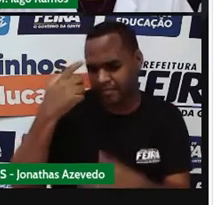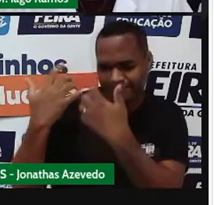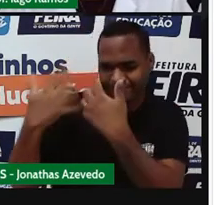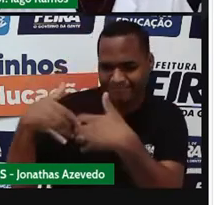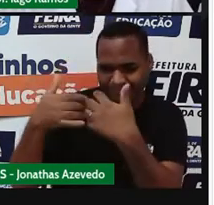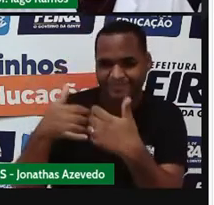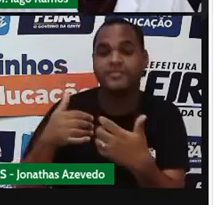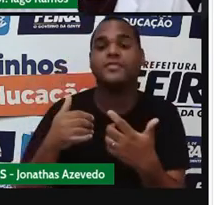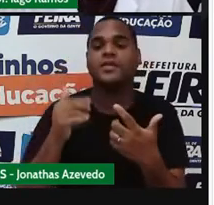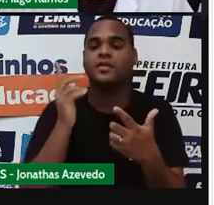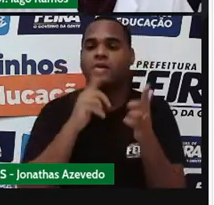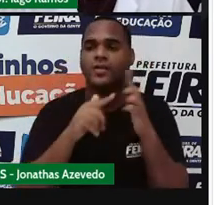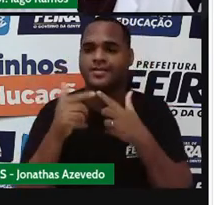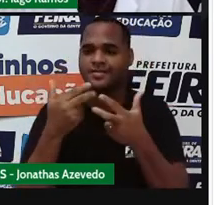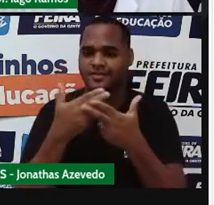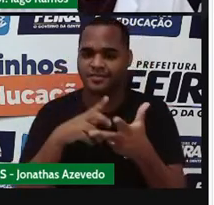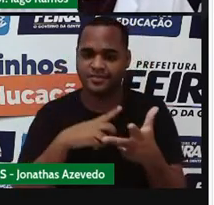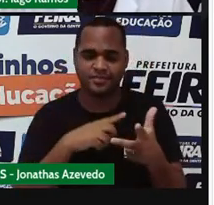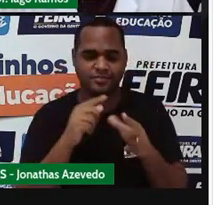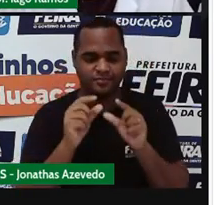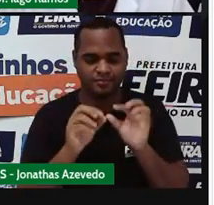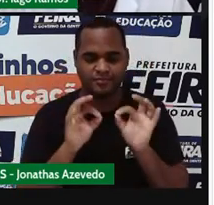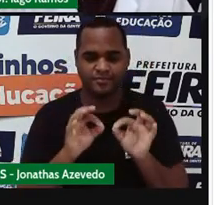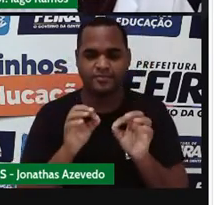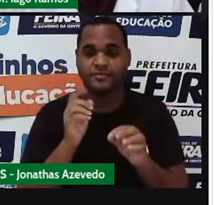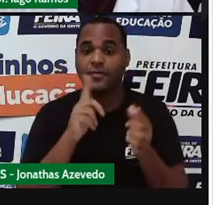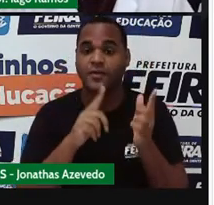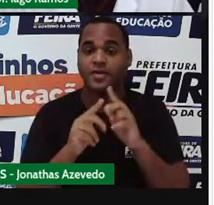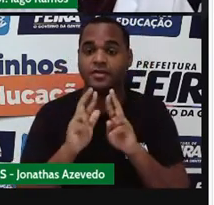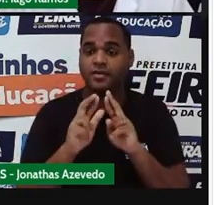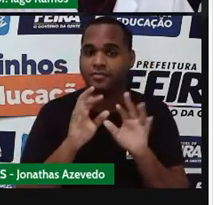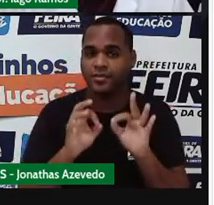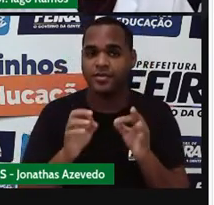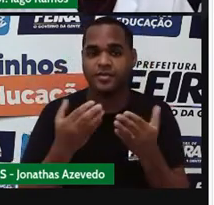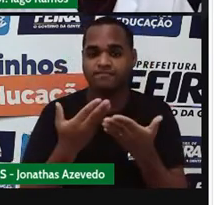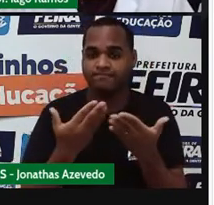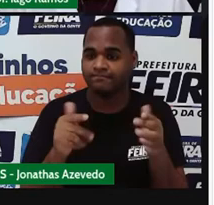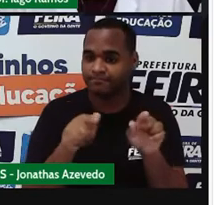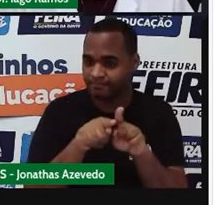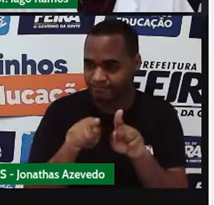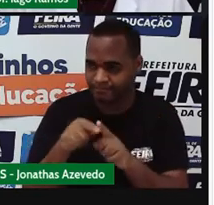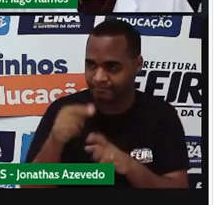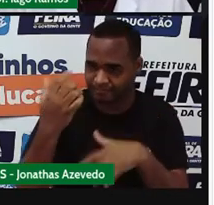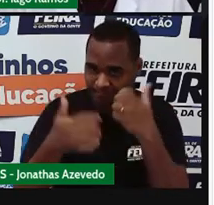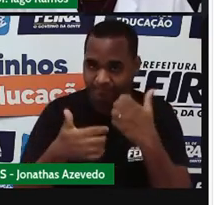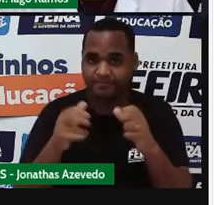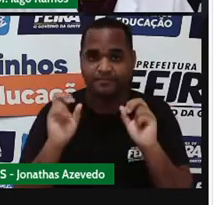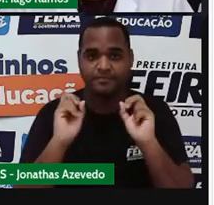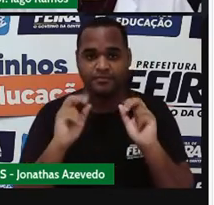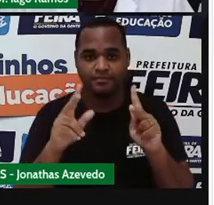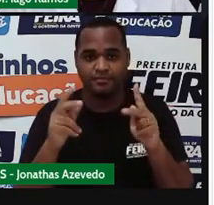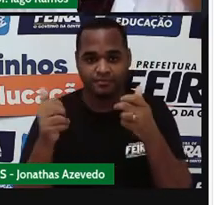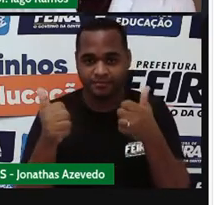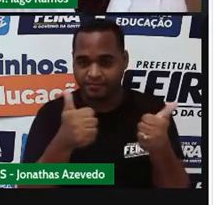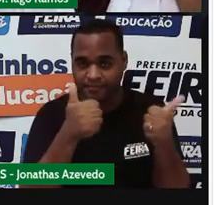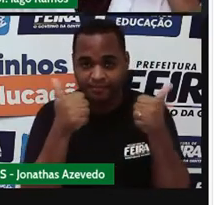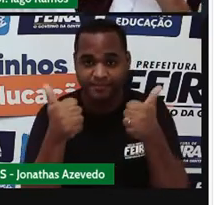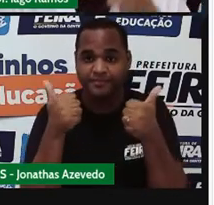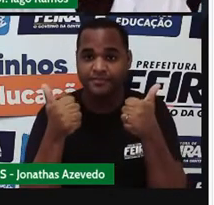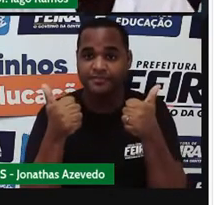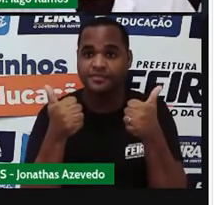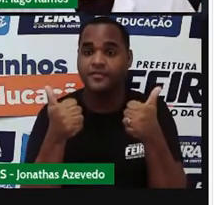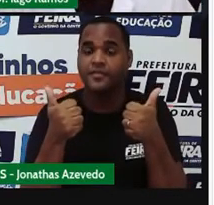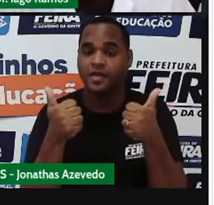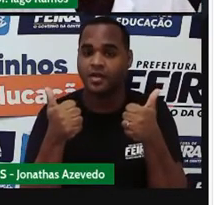tentar chegar em algum resultado para essa equação aí. Beleza? Mas